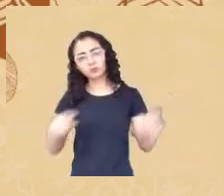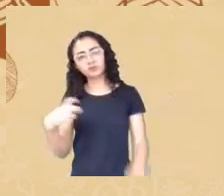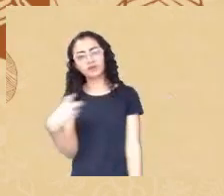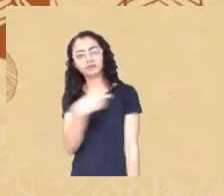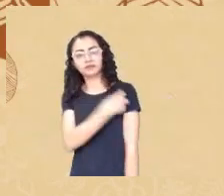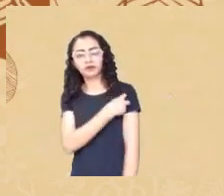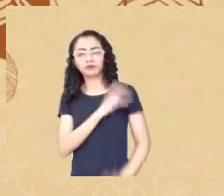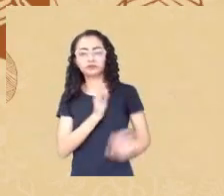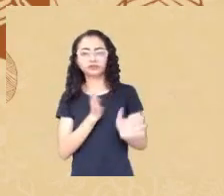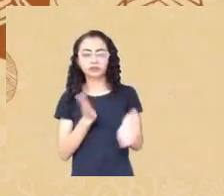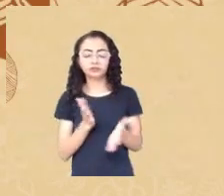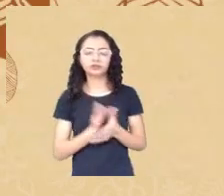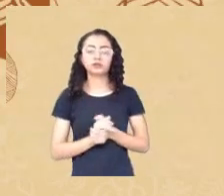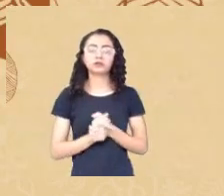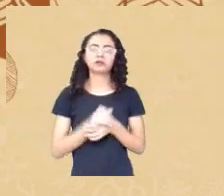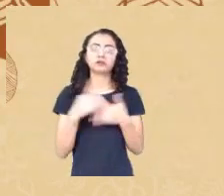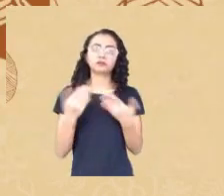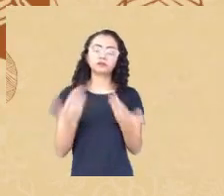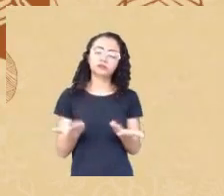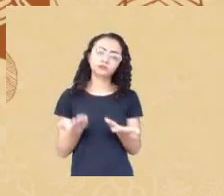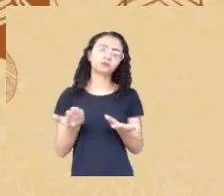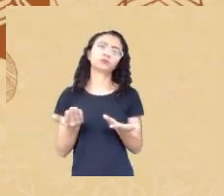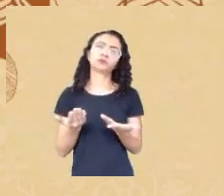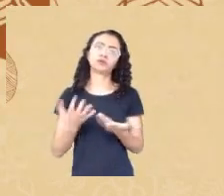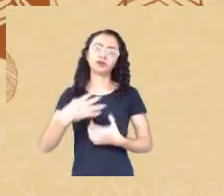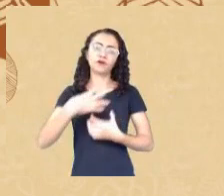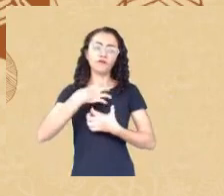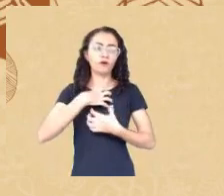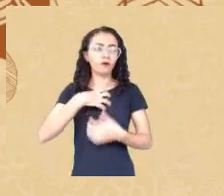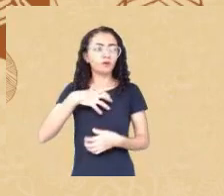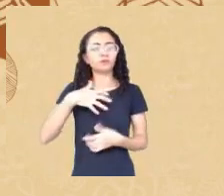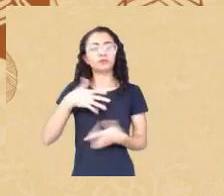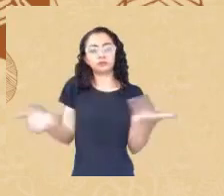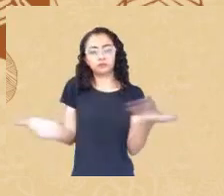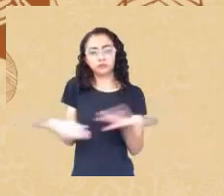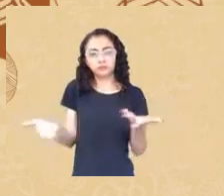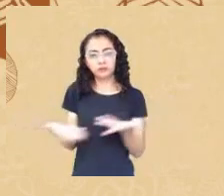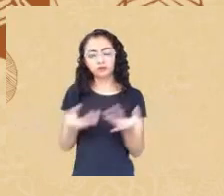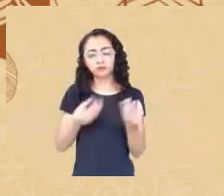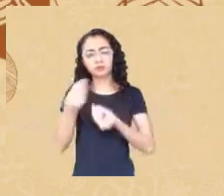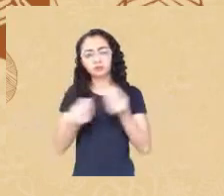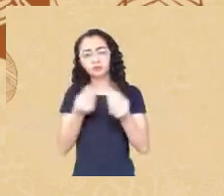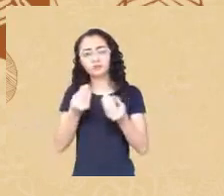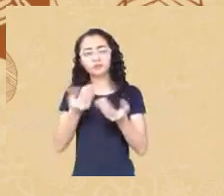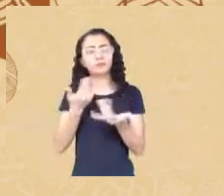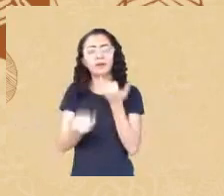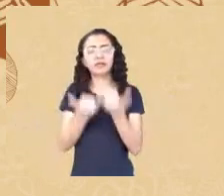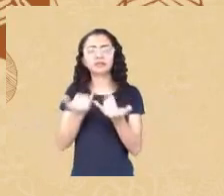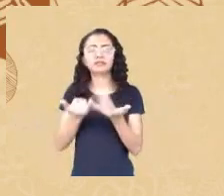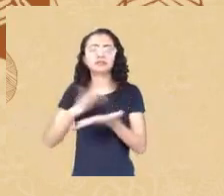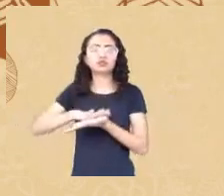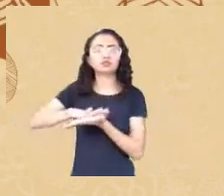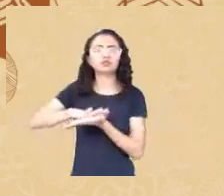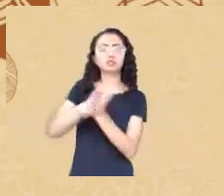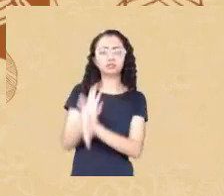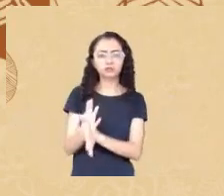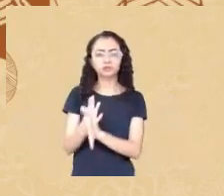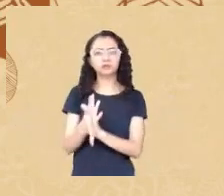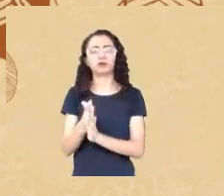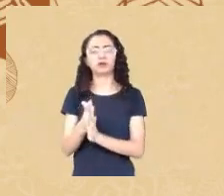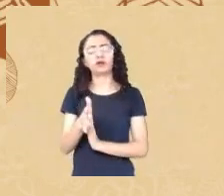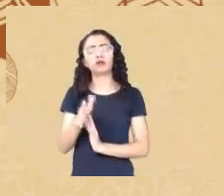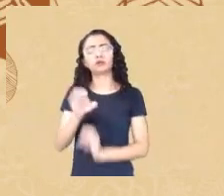modo de vida neoliberal que a lógica é destruição do estado nacional e das políticas de proteção e seguridade dá para